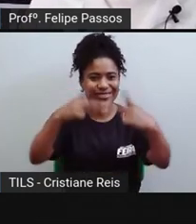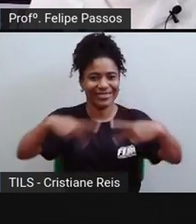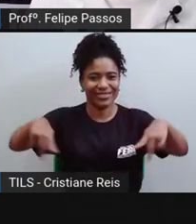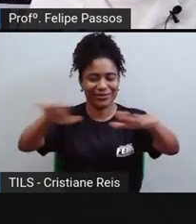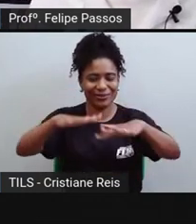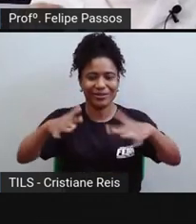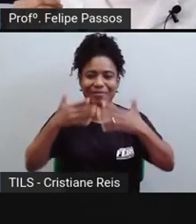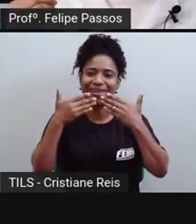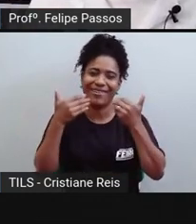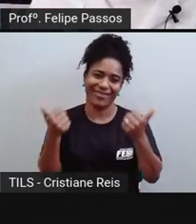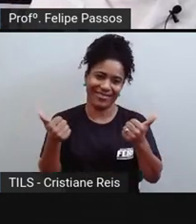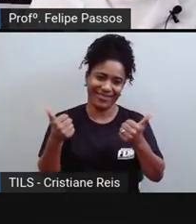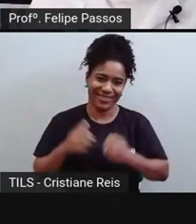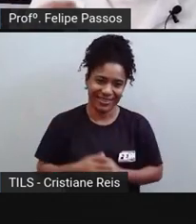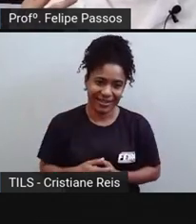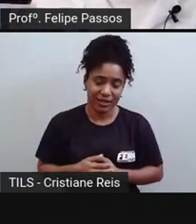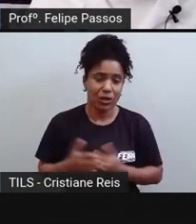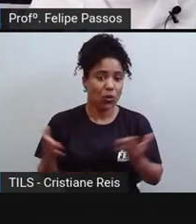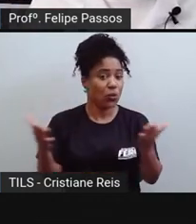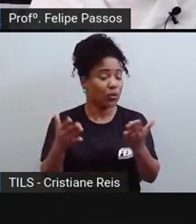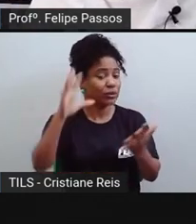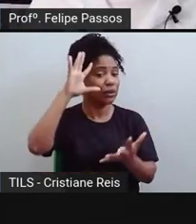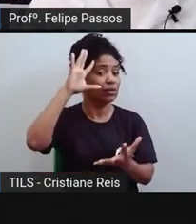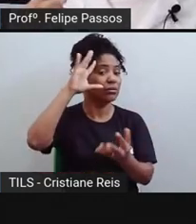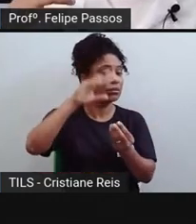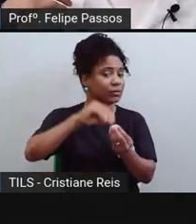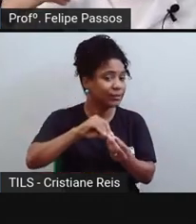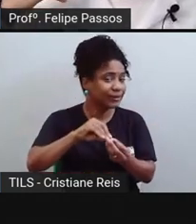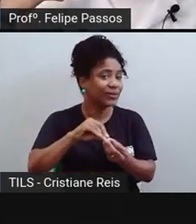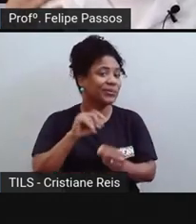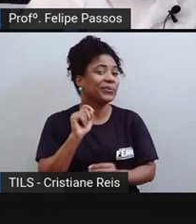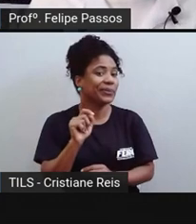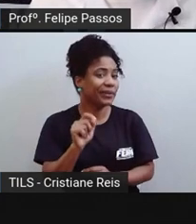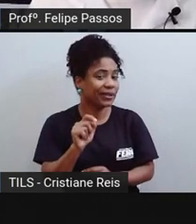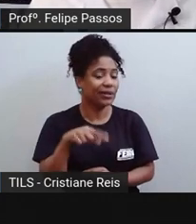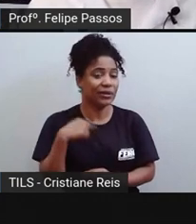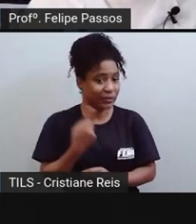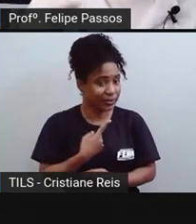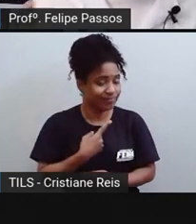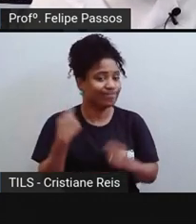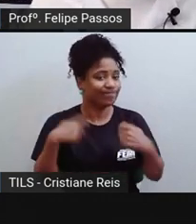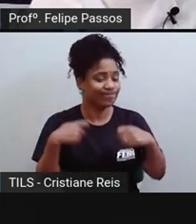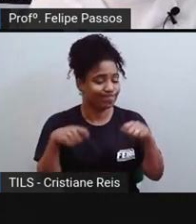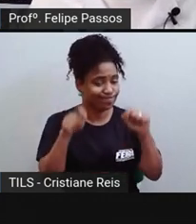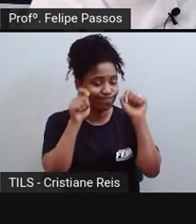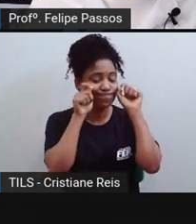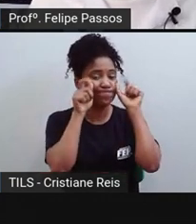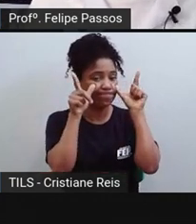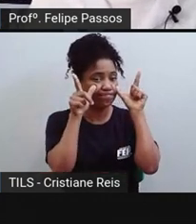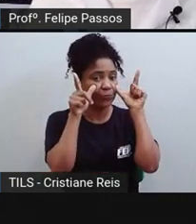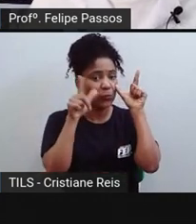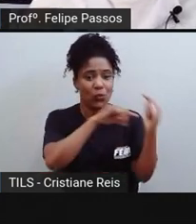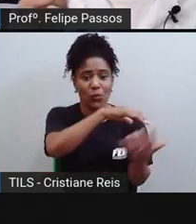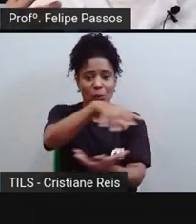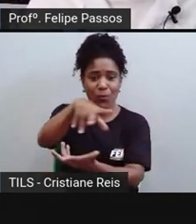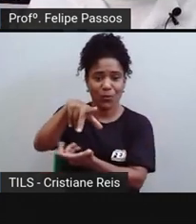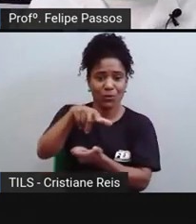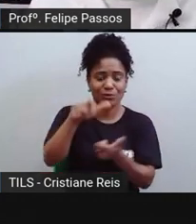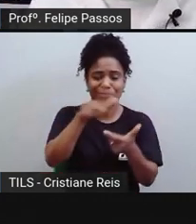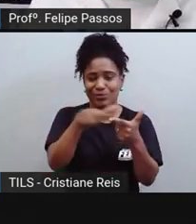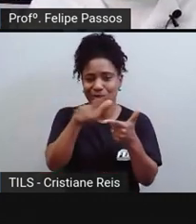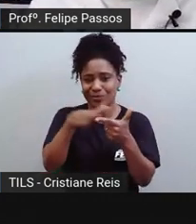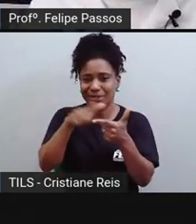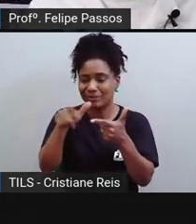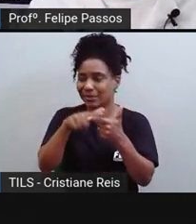é recado de hoje? A gente precisa ficar ligado que o mundo está passando por um colapso ambiental, a gente tem